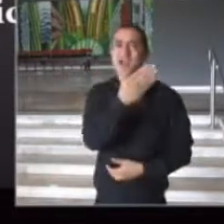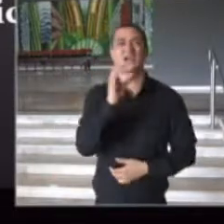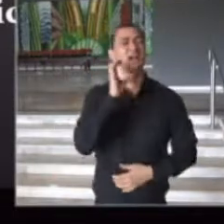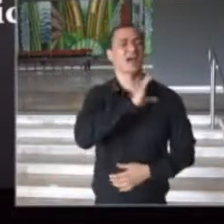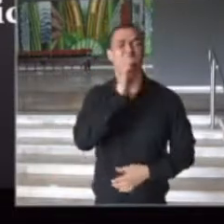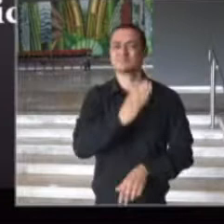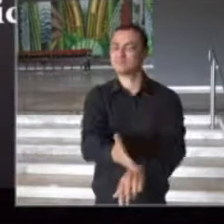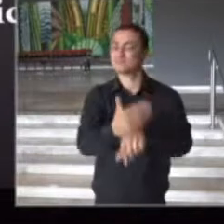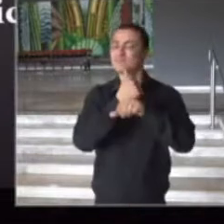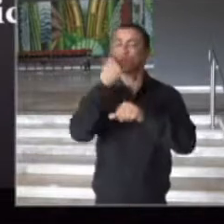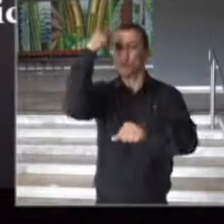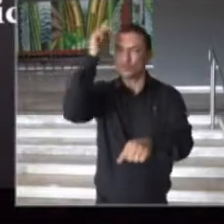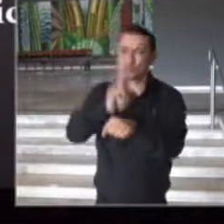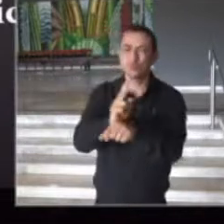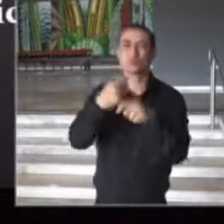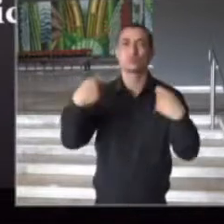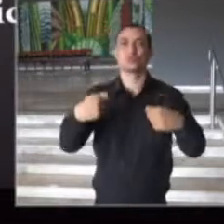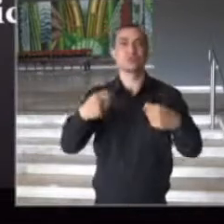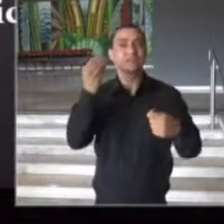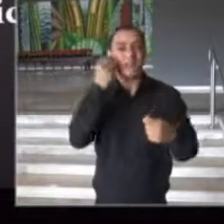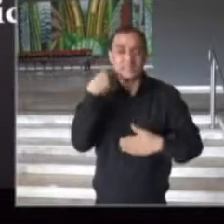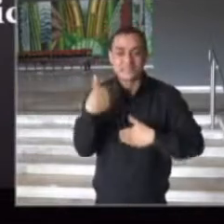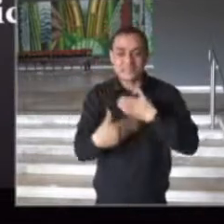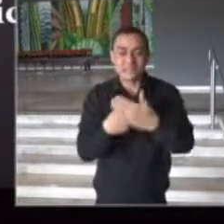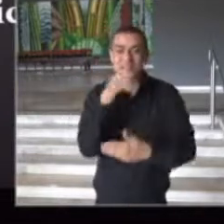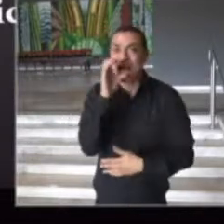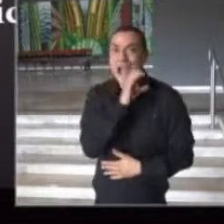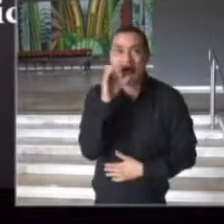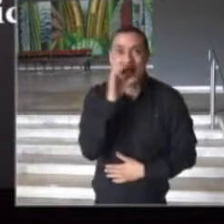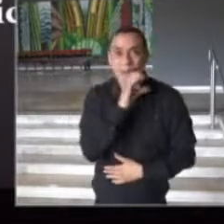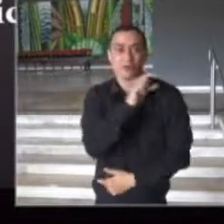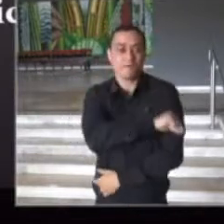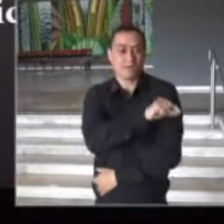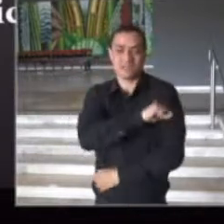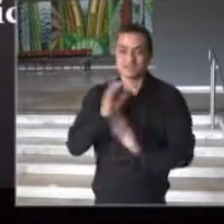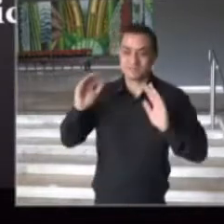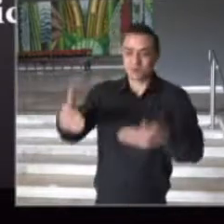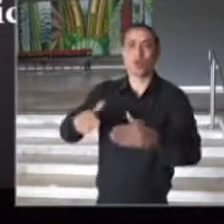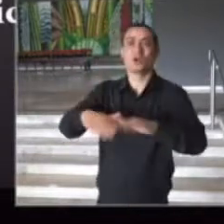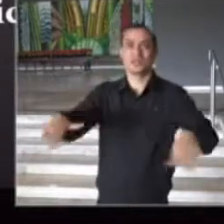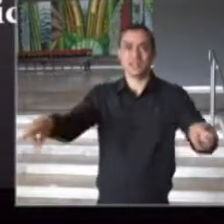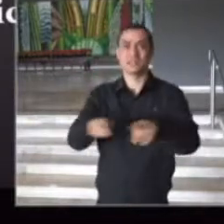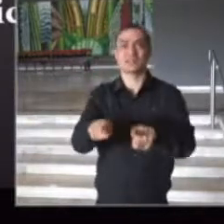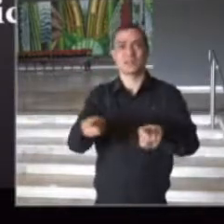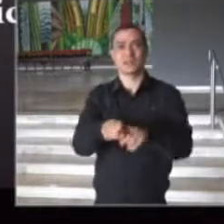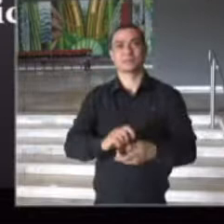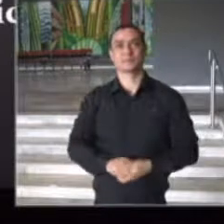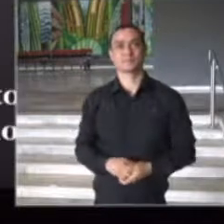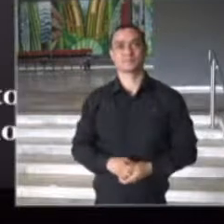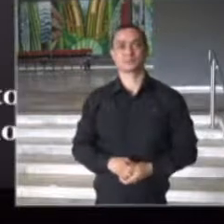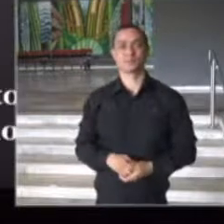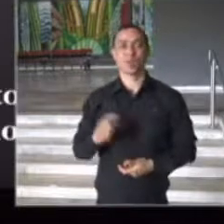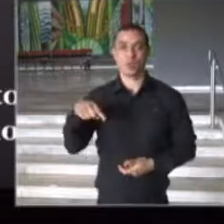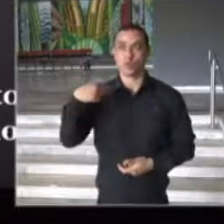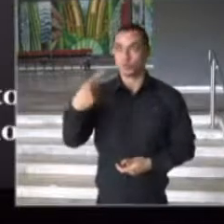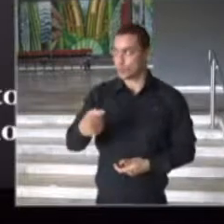possível. E que a gente possa iniciar o mais rápido a vacinação das crianças. Próximo.